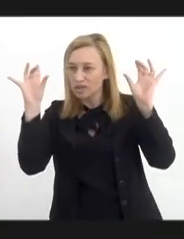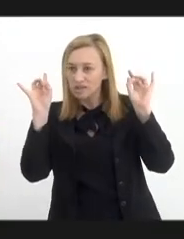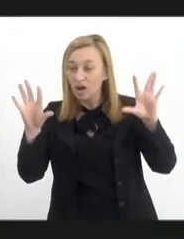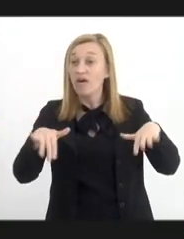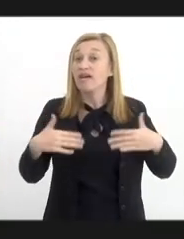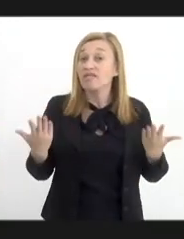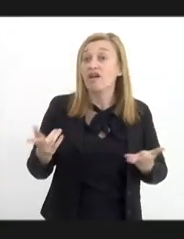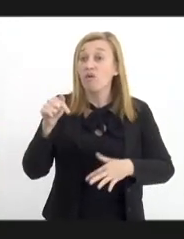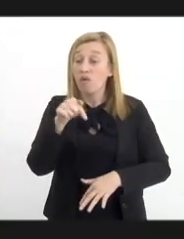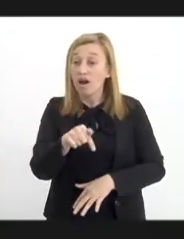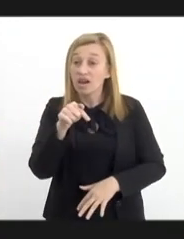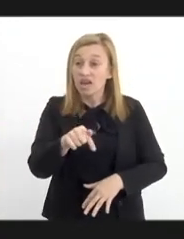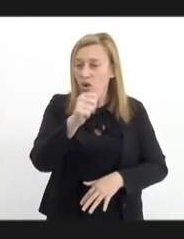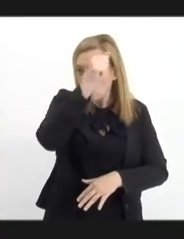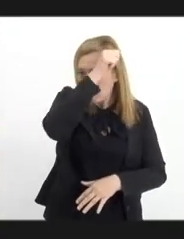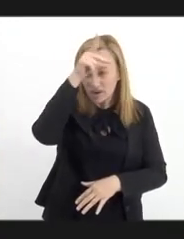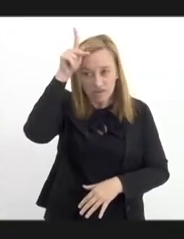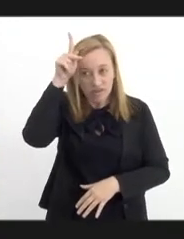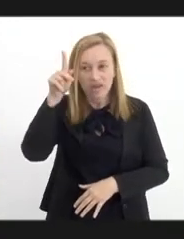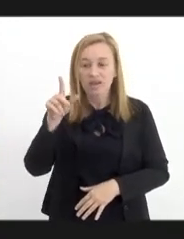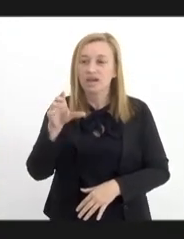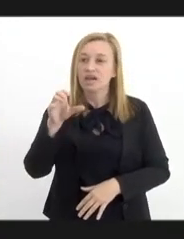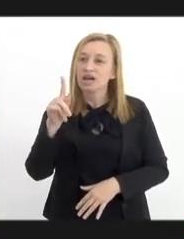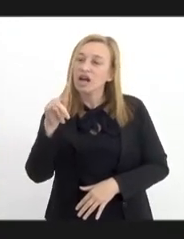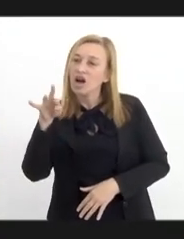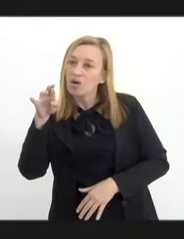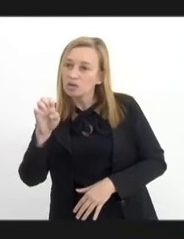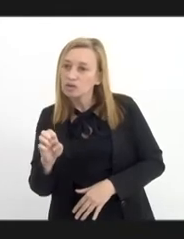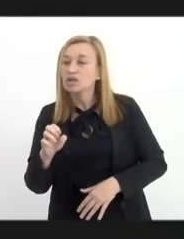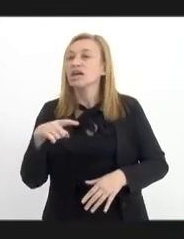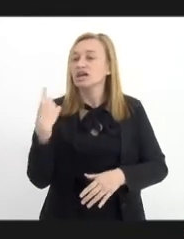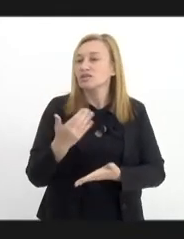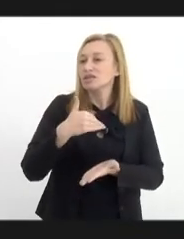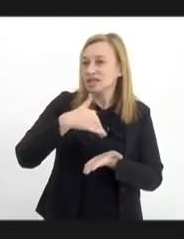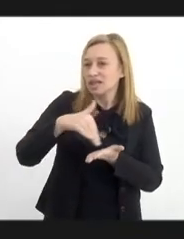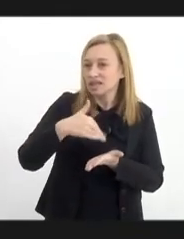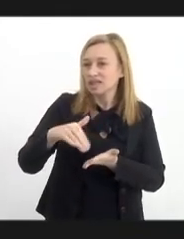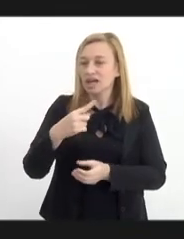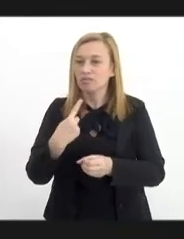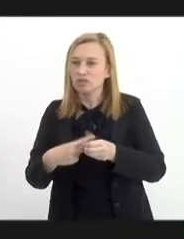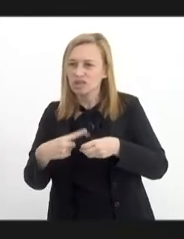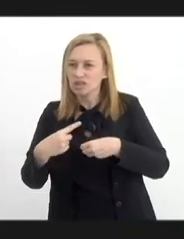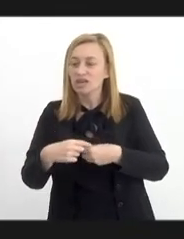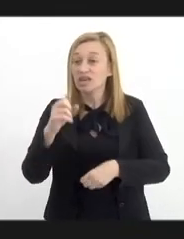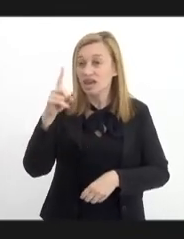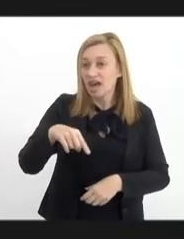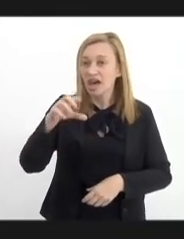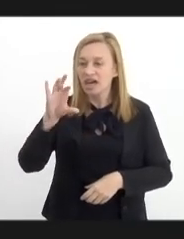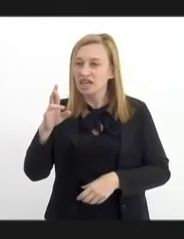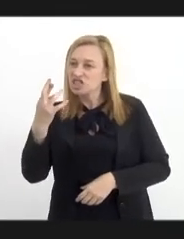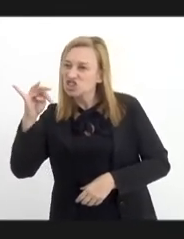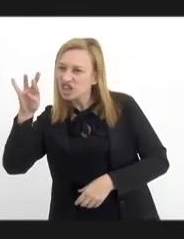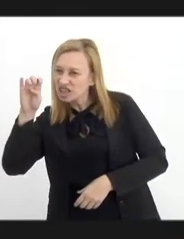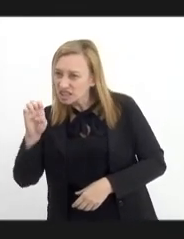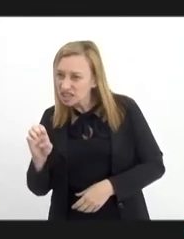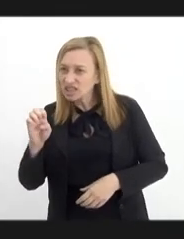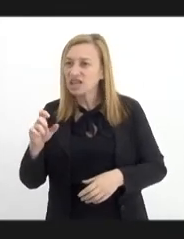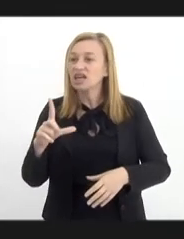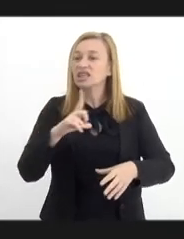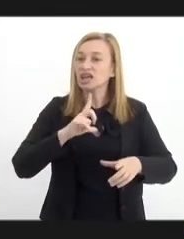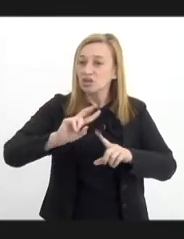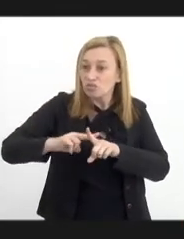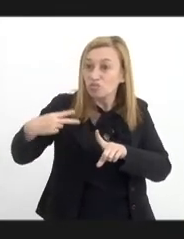Então, aqui, o prefeito Glauco Caz e a nossa secretária municipal, que é a Cristiane Lamarão, tem se